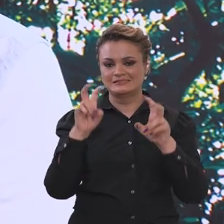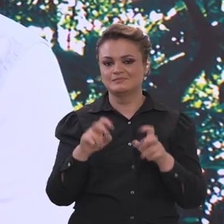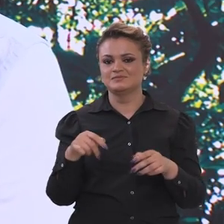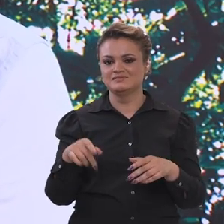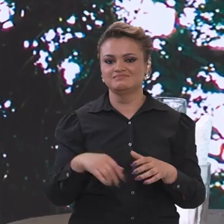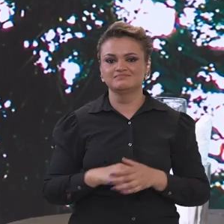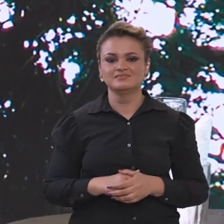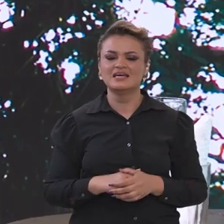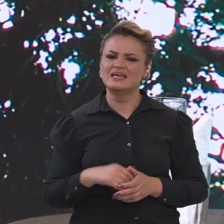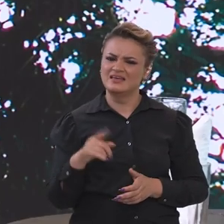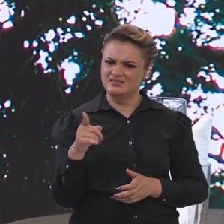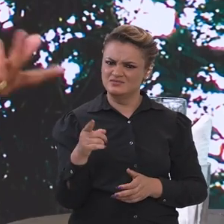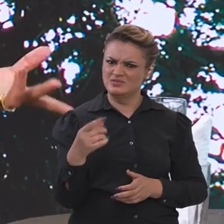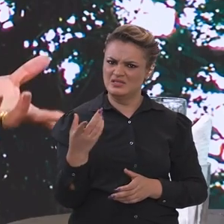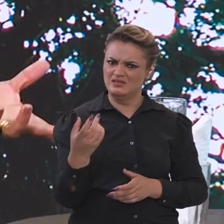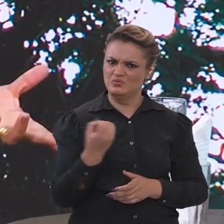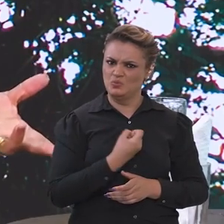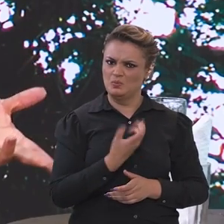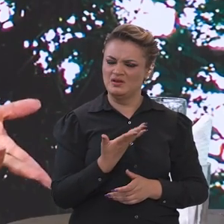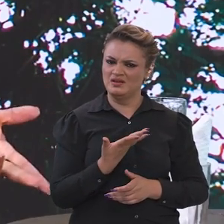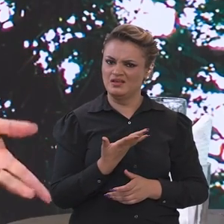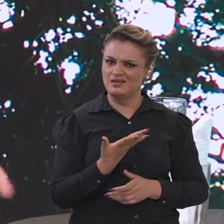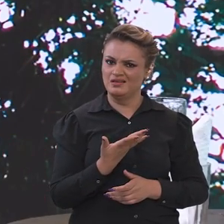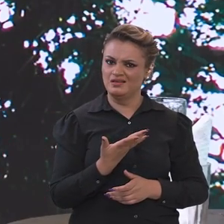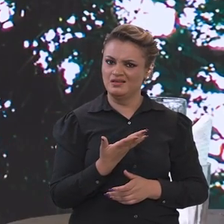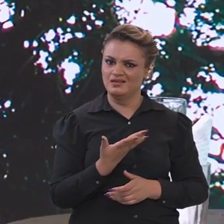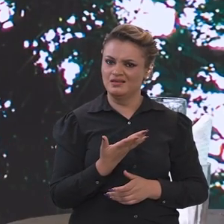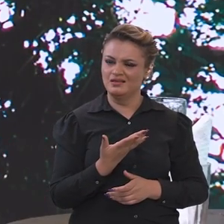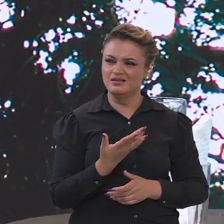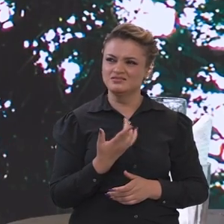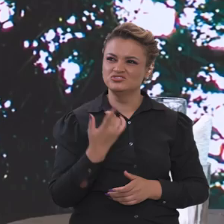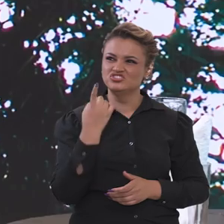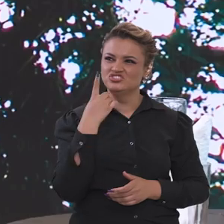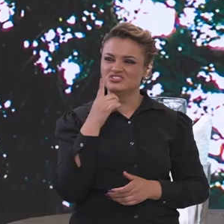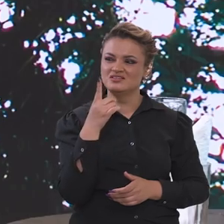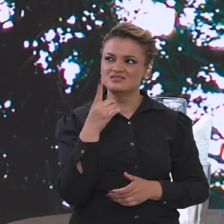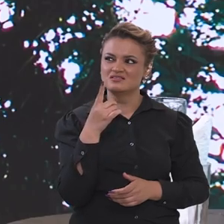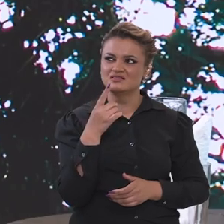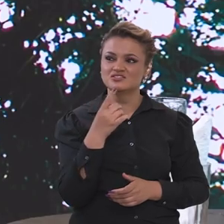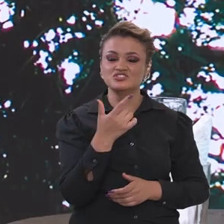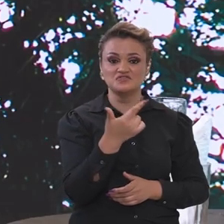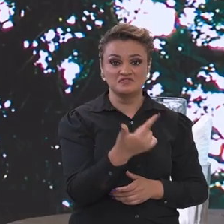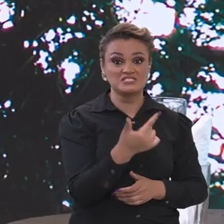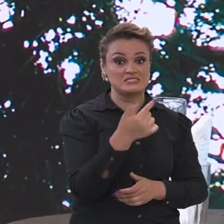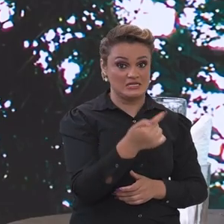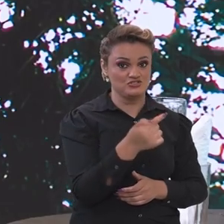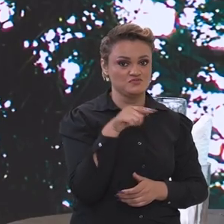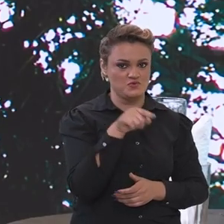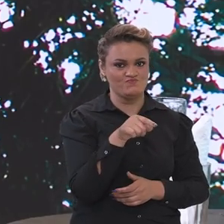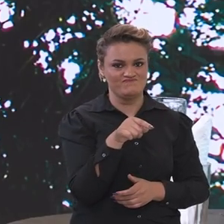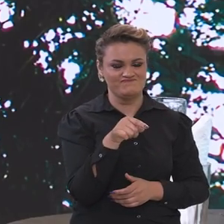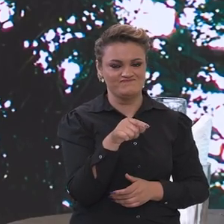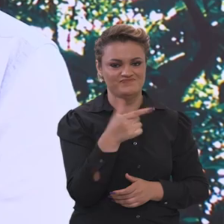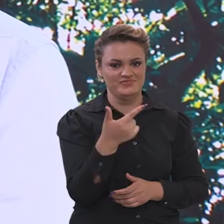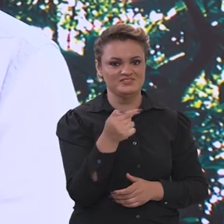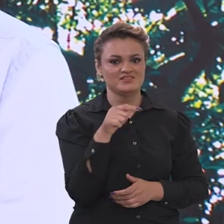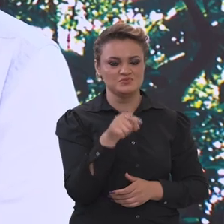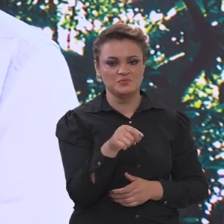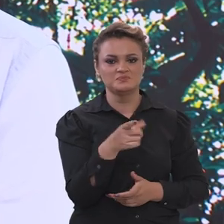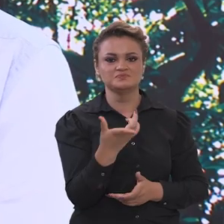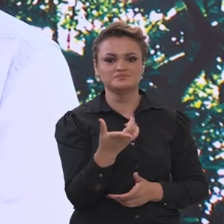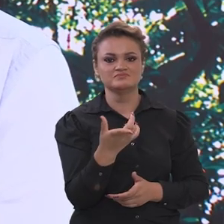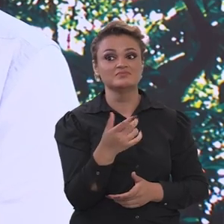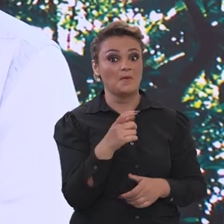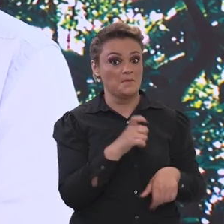amazônicos. Mas o número é esse de 27? A dia 6, de 27 mil. Então, é